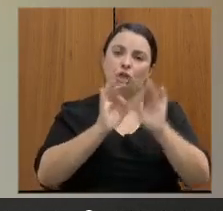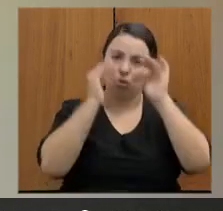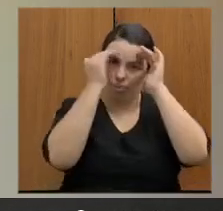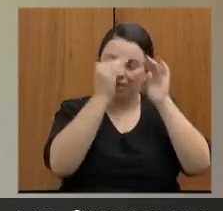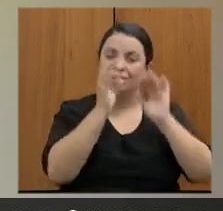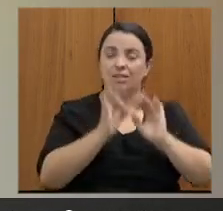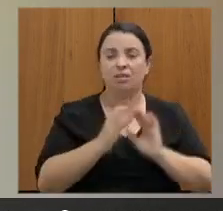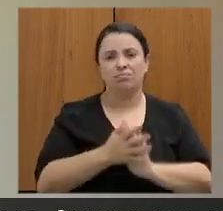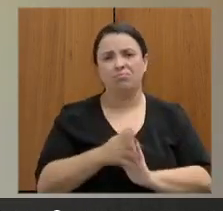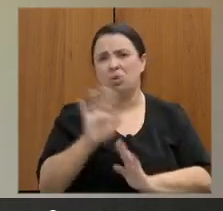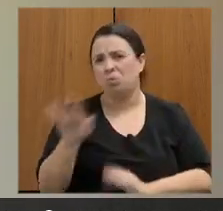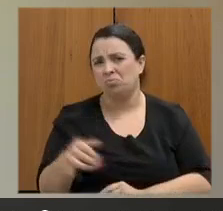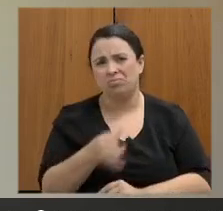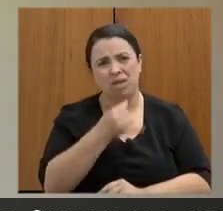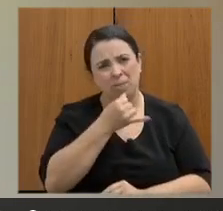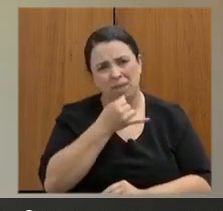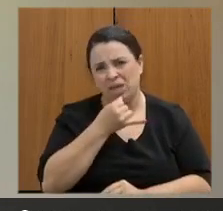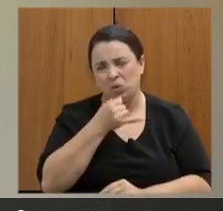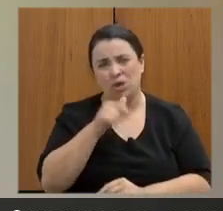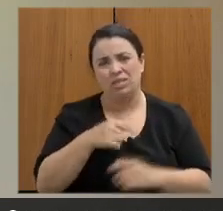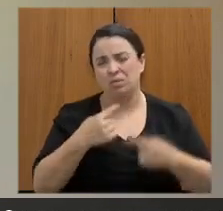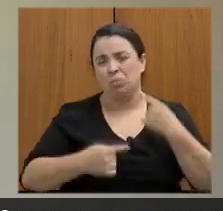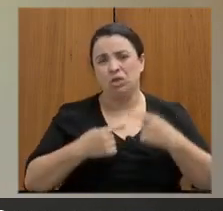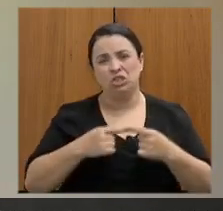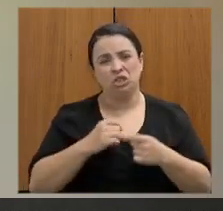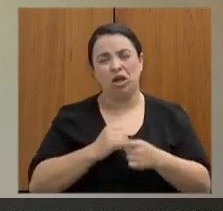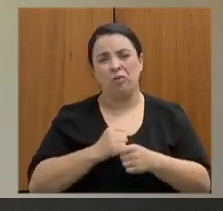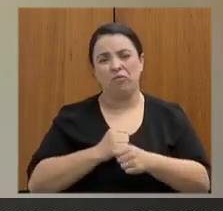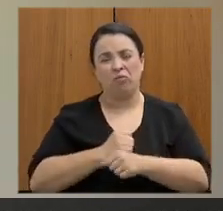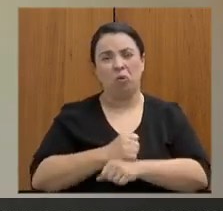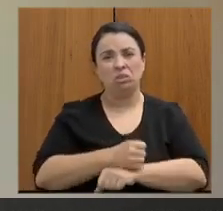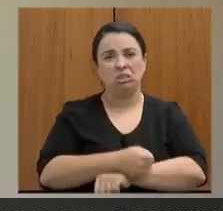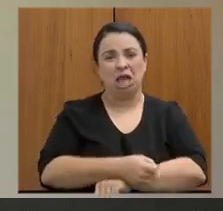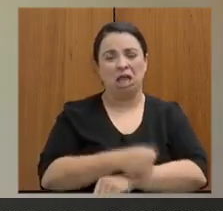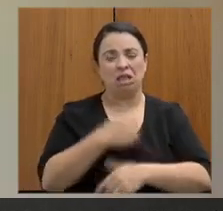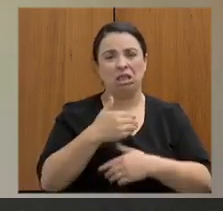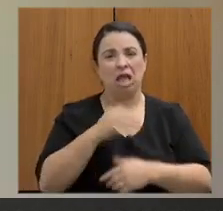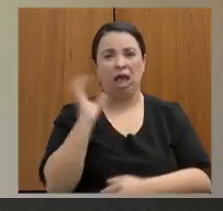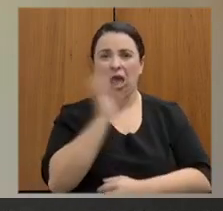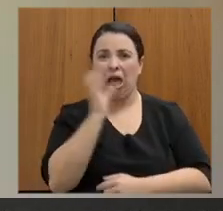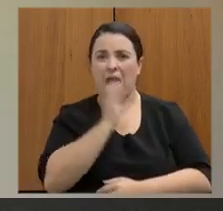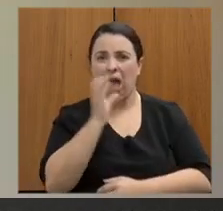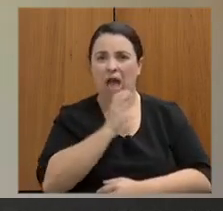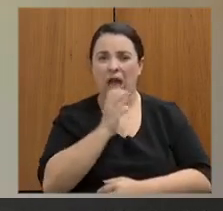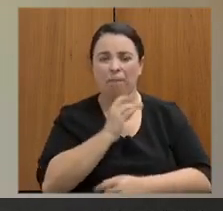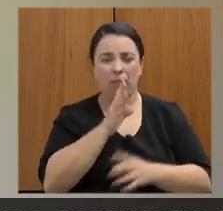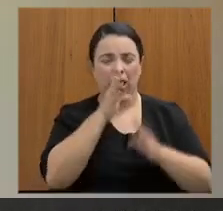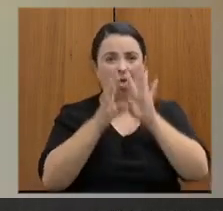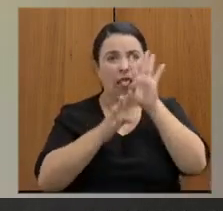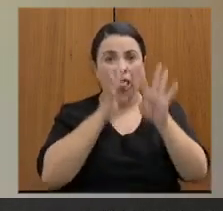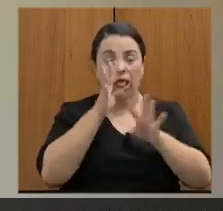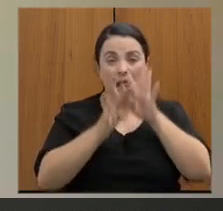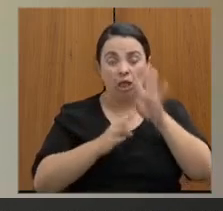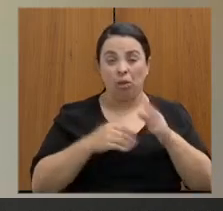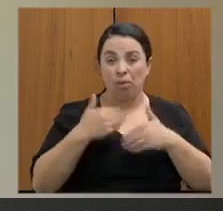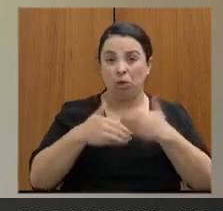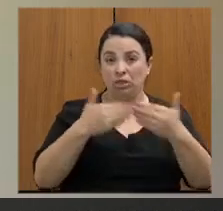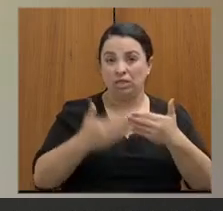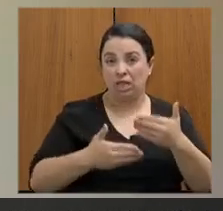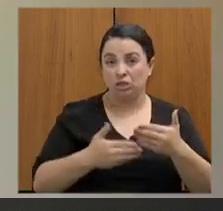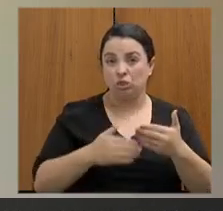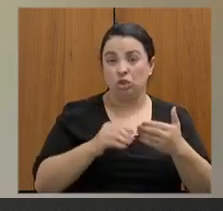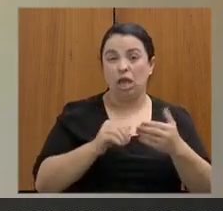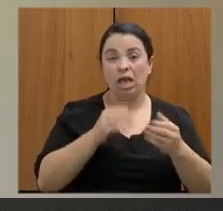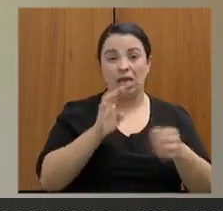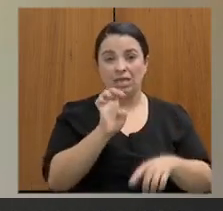política forçada e acelerada no processo de municipalização das escolas o que gera o fechamento dos espaços